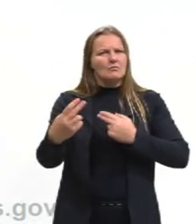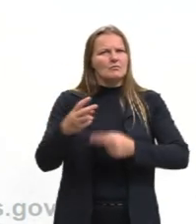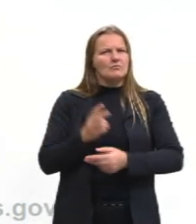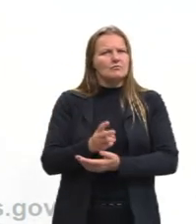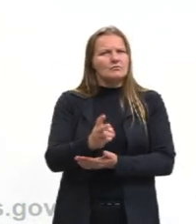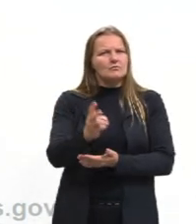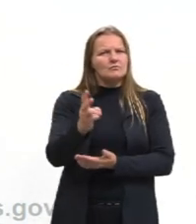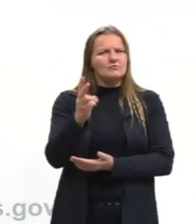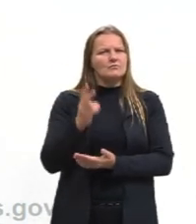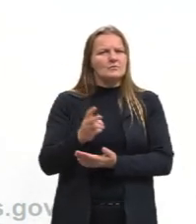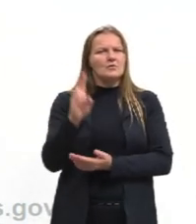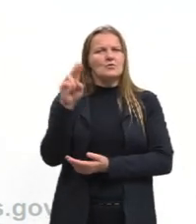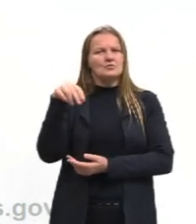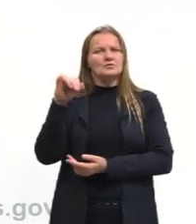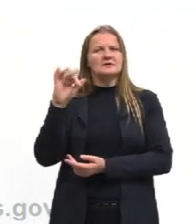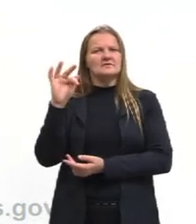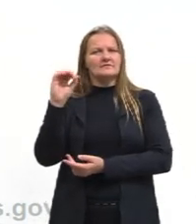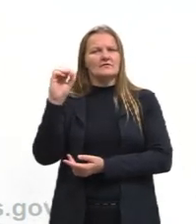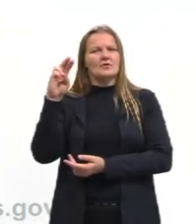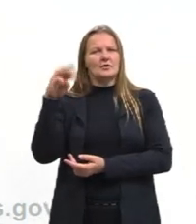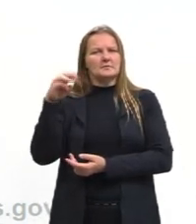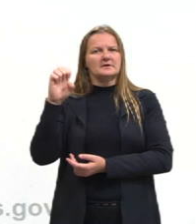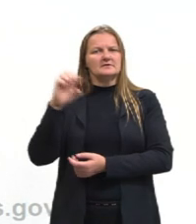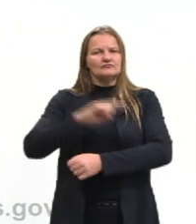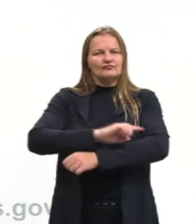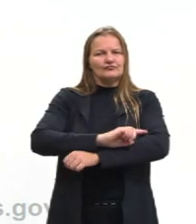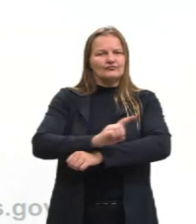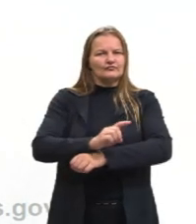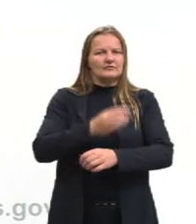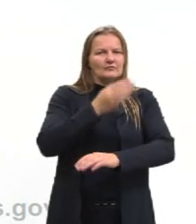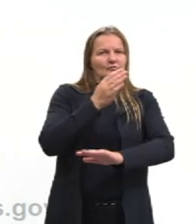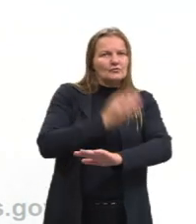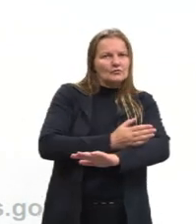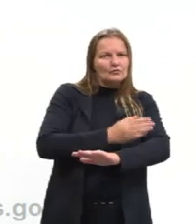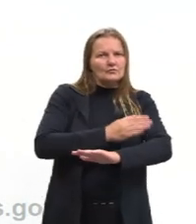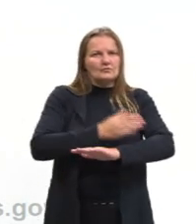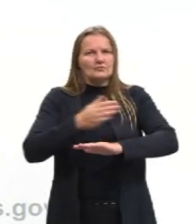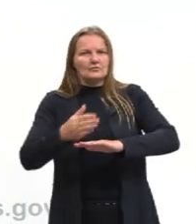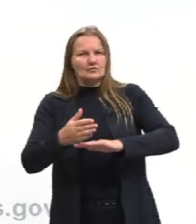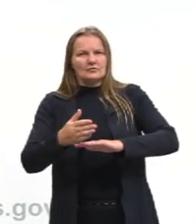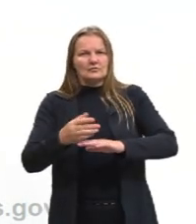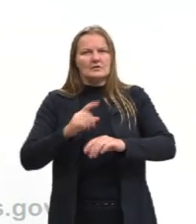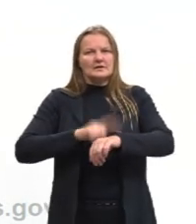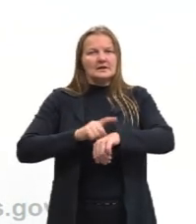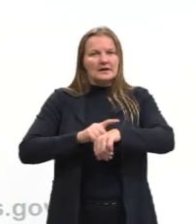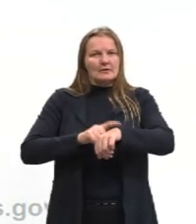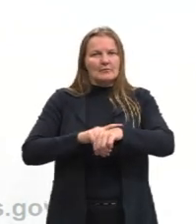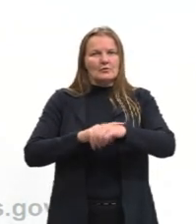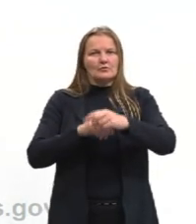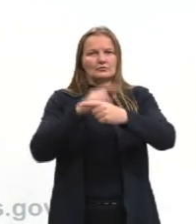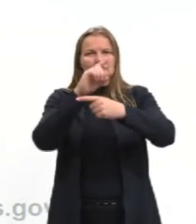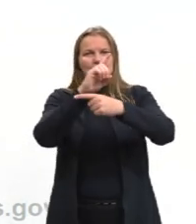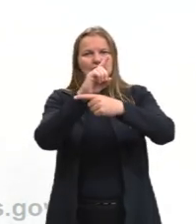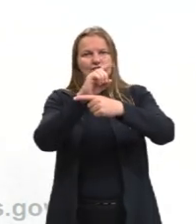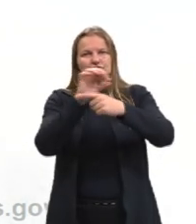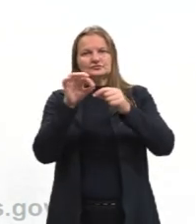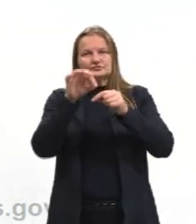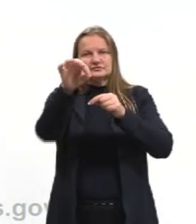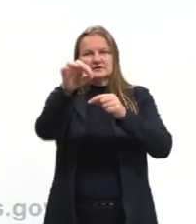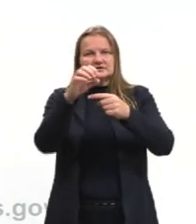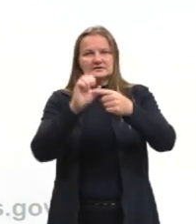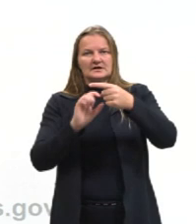falou que a velocidade é a taxa de variação da distância pela variação do tempo, né? E essa velocidade,